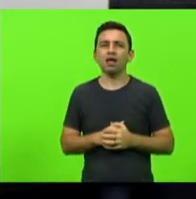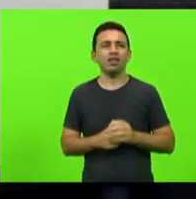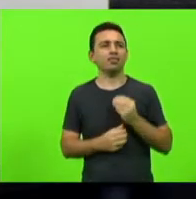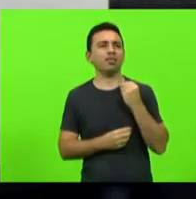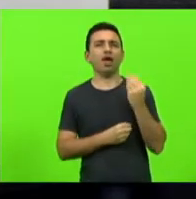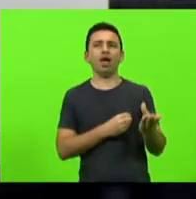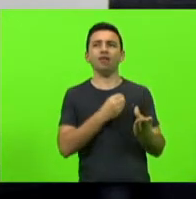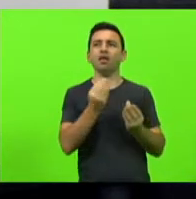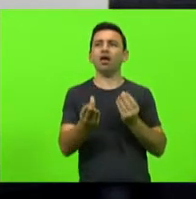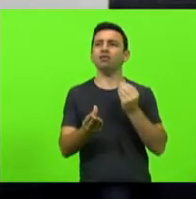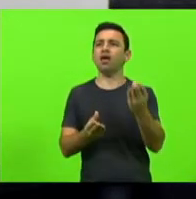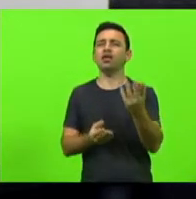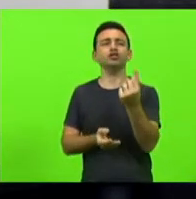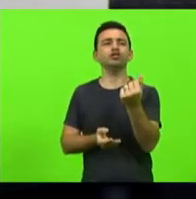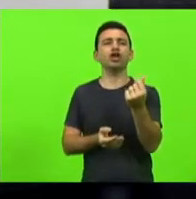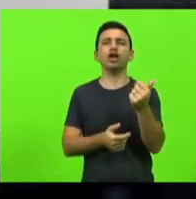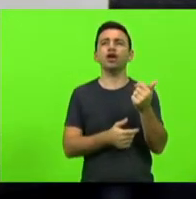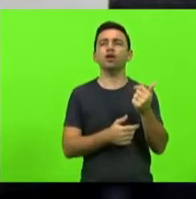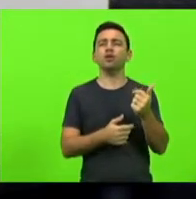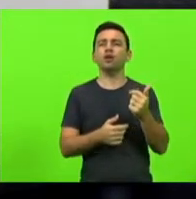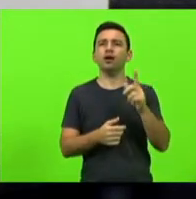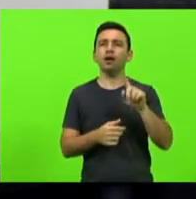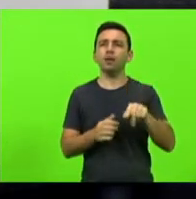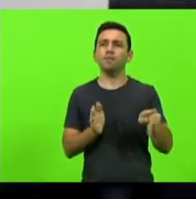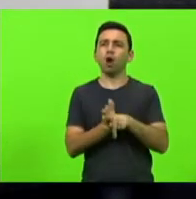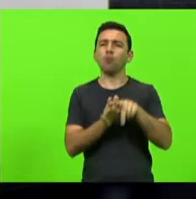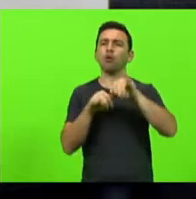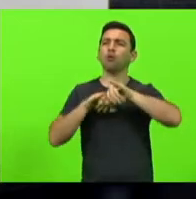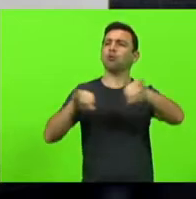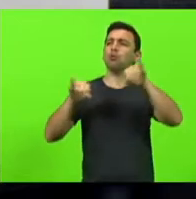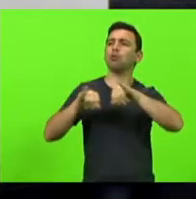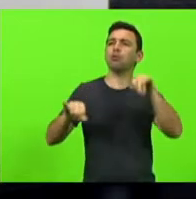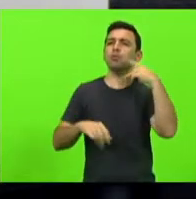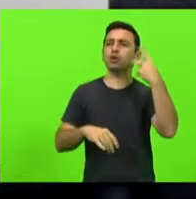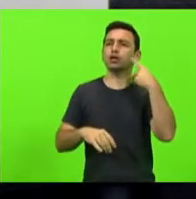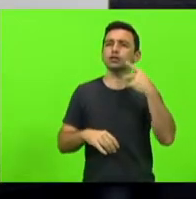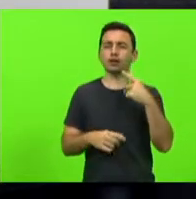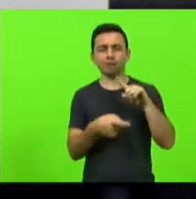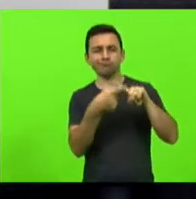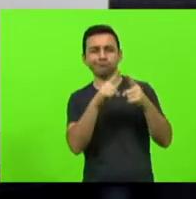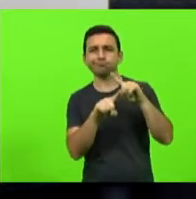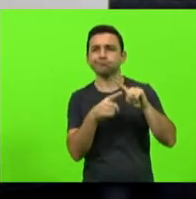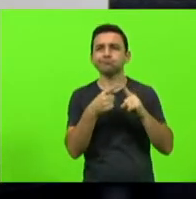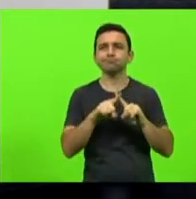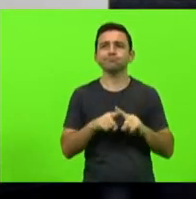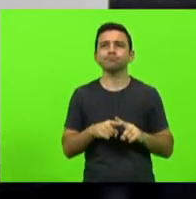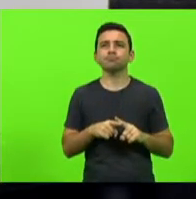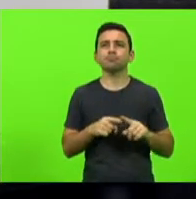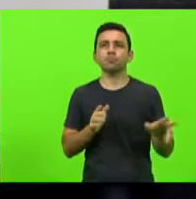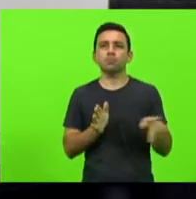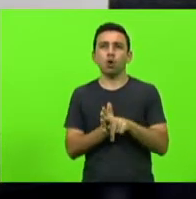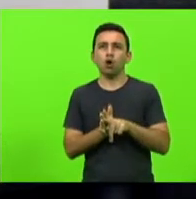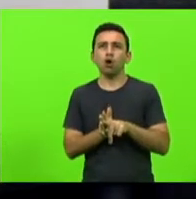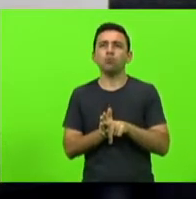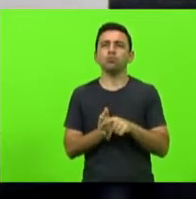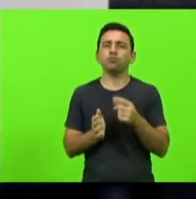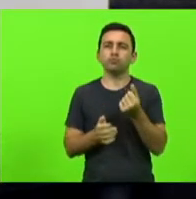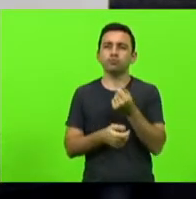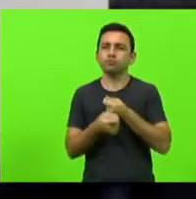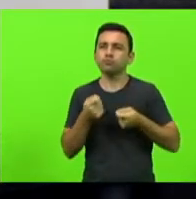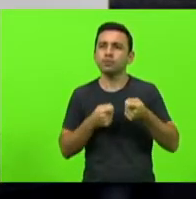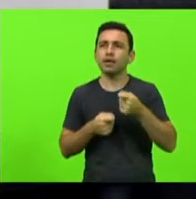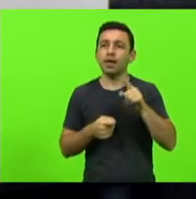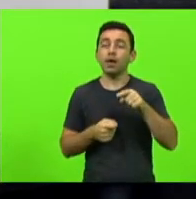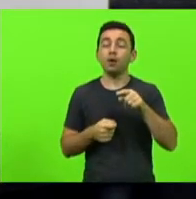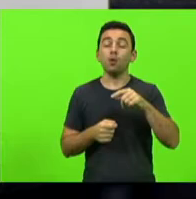para a campanha política, negociando dinheiro através de planos econômicos como o plano 1000